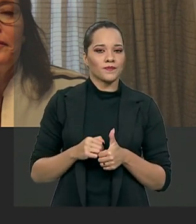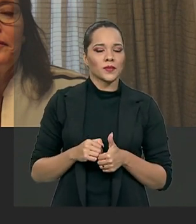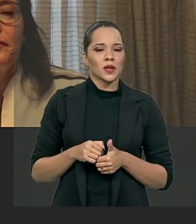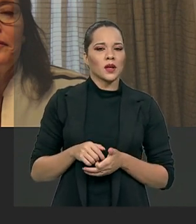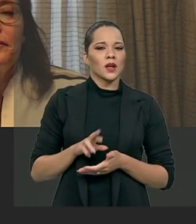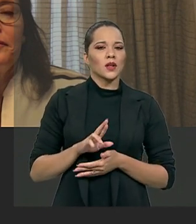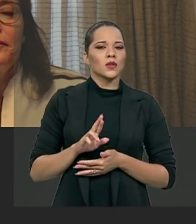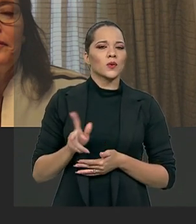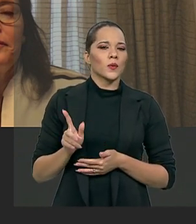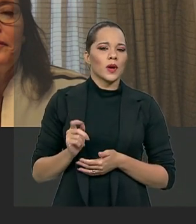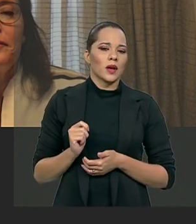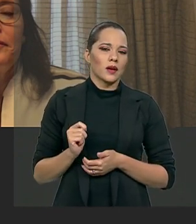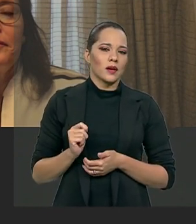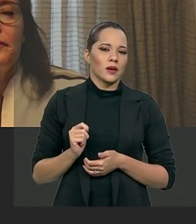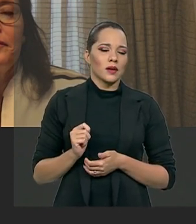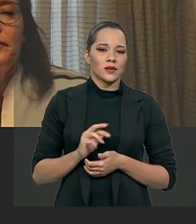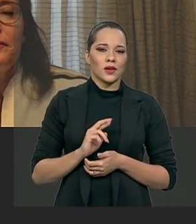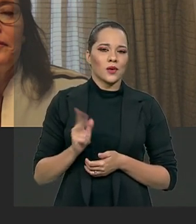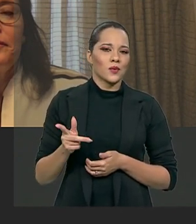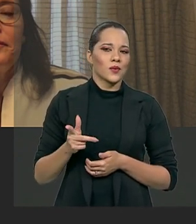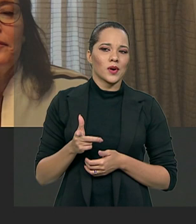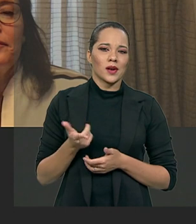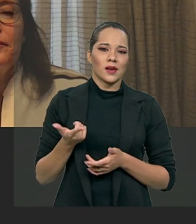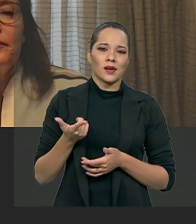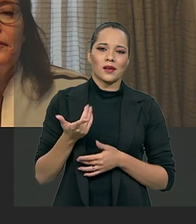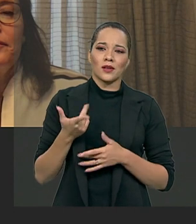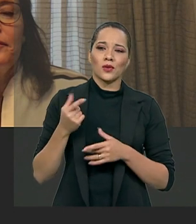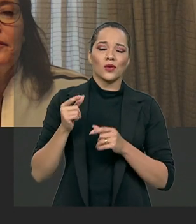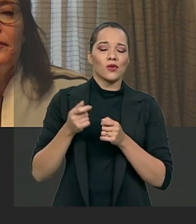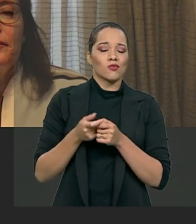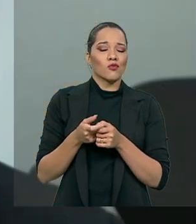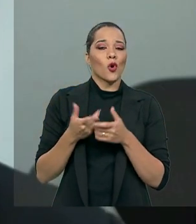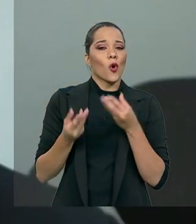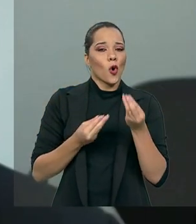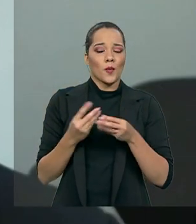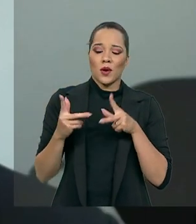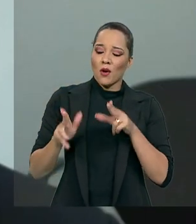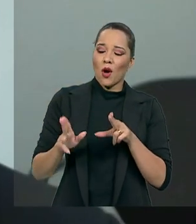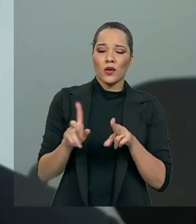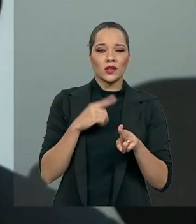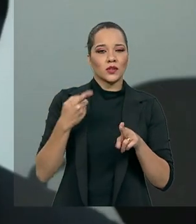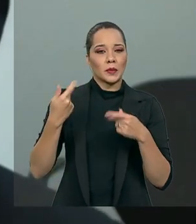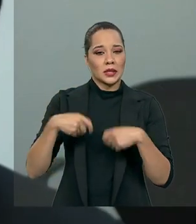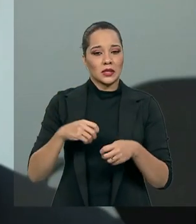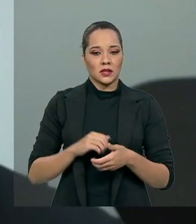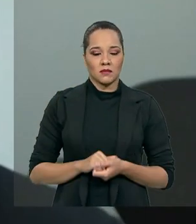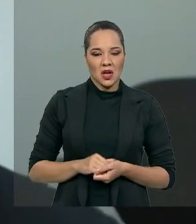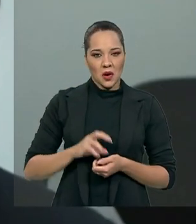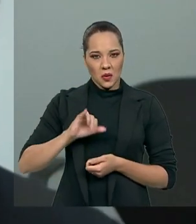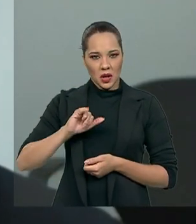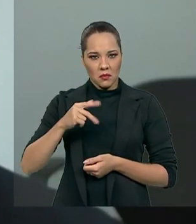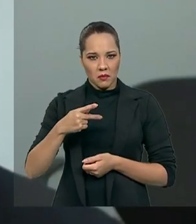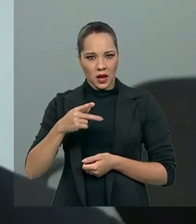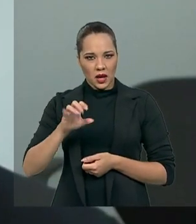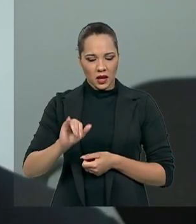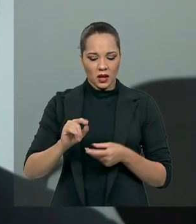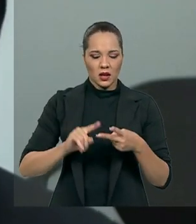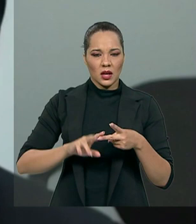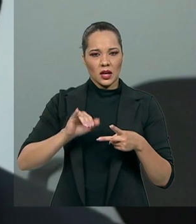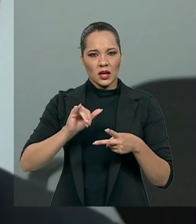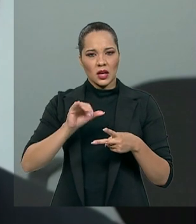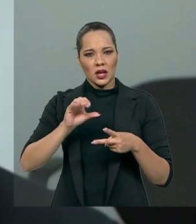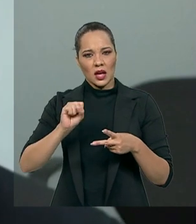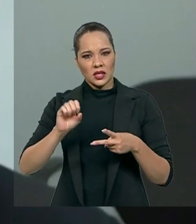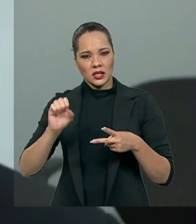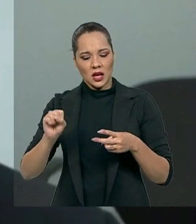não é da magnitude que nós necessitamos. Deixar o IPI, o ISS e